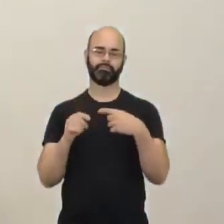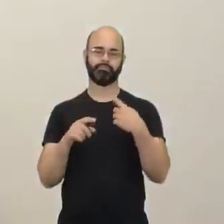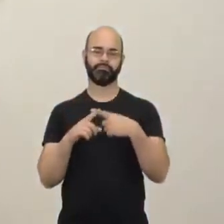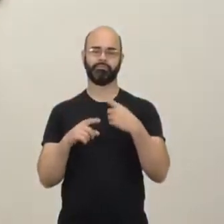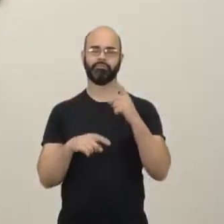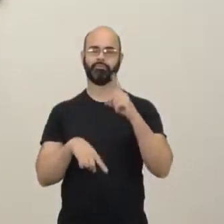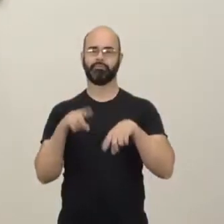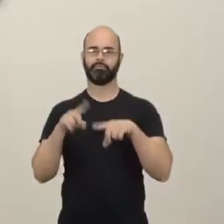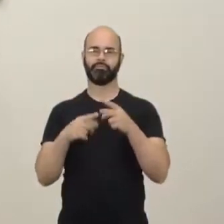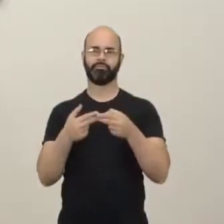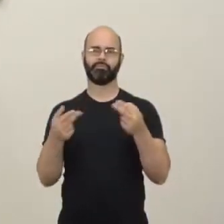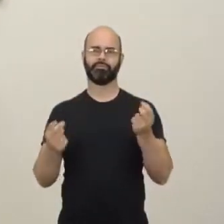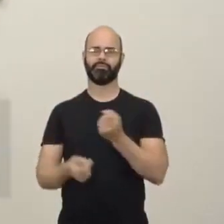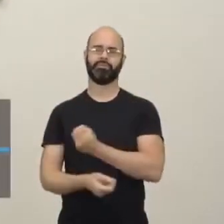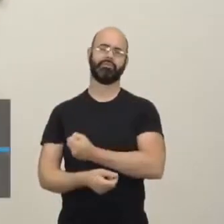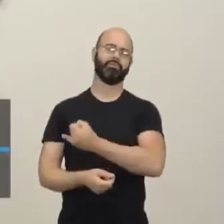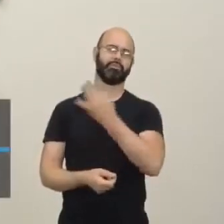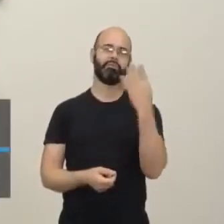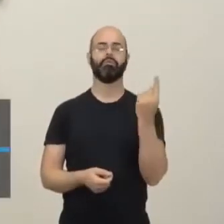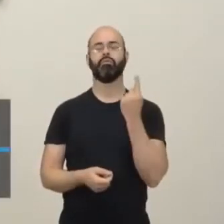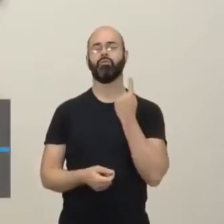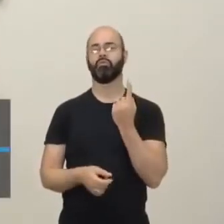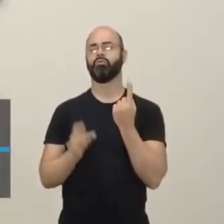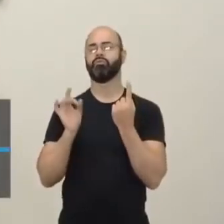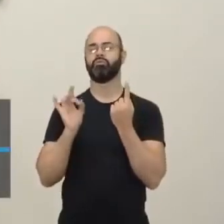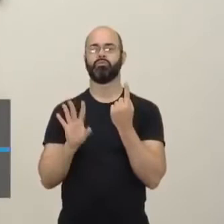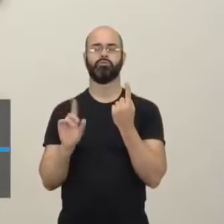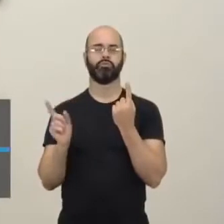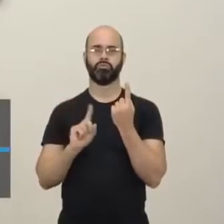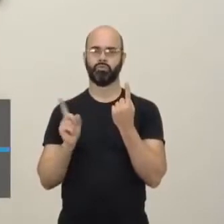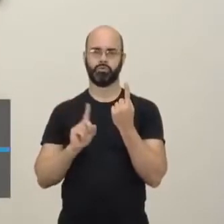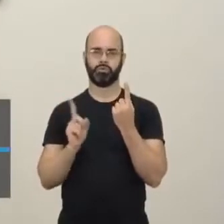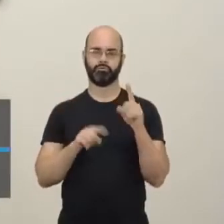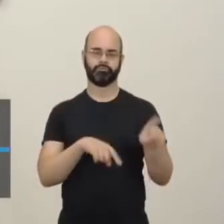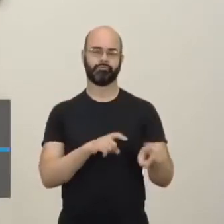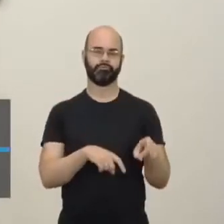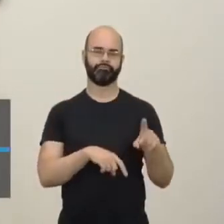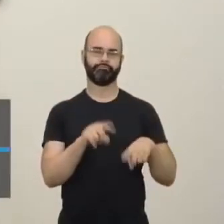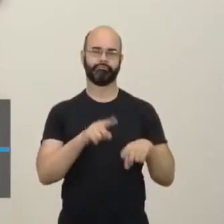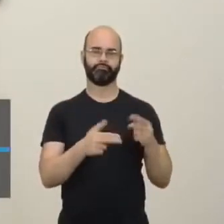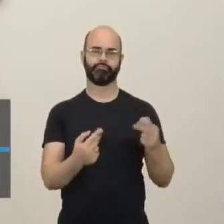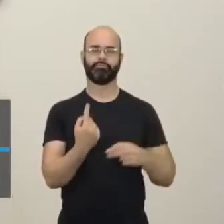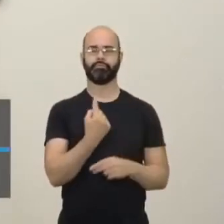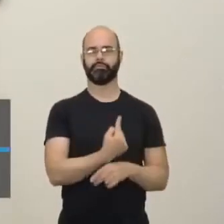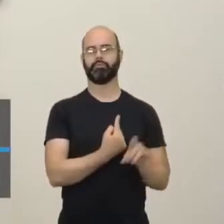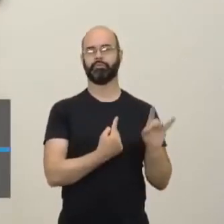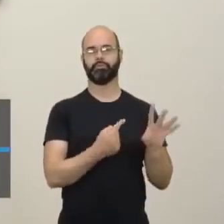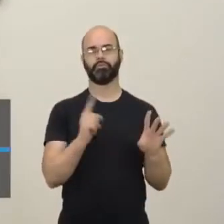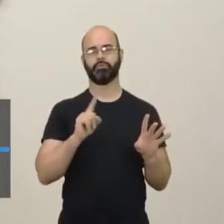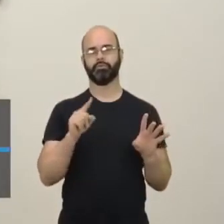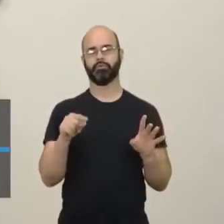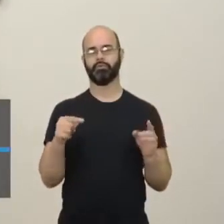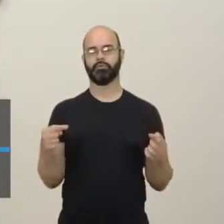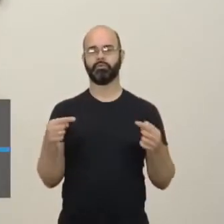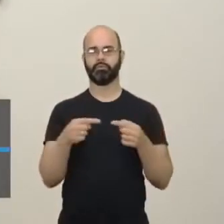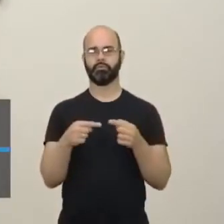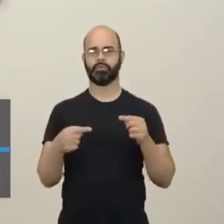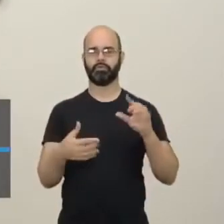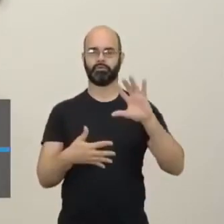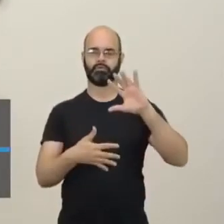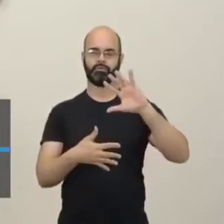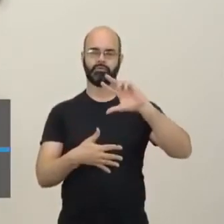produtos. Então, não é só um produto, não uma monocultura que a gente relaciona aí com países aí da América Latina. São